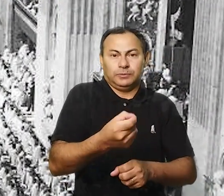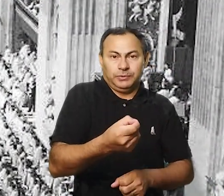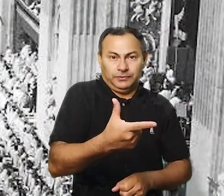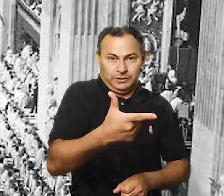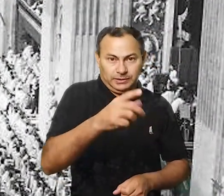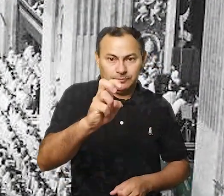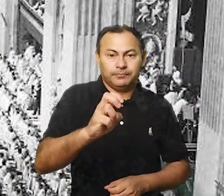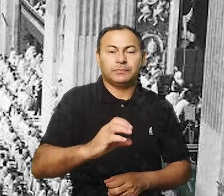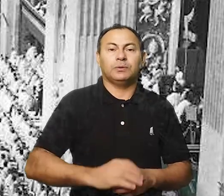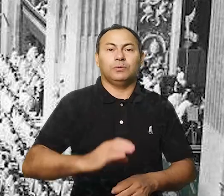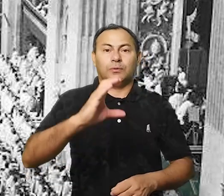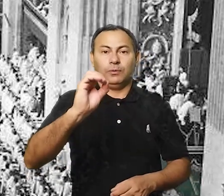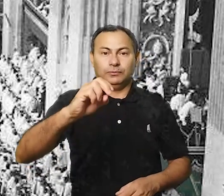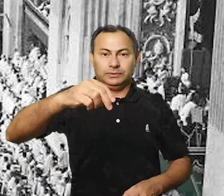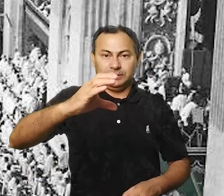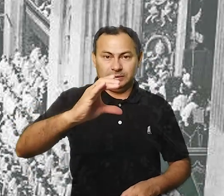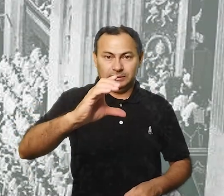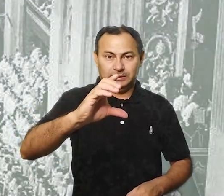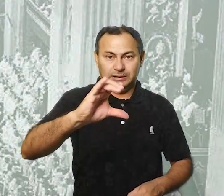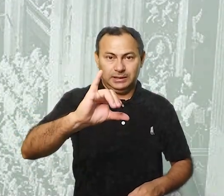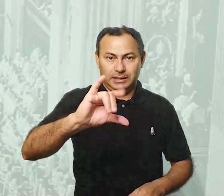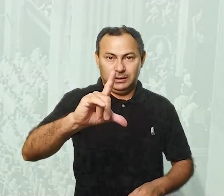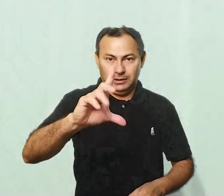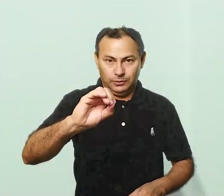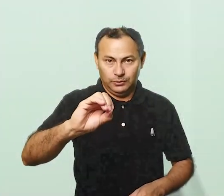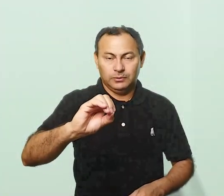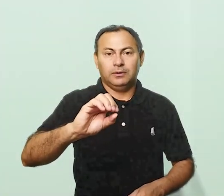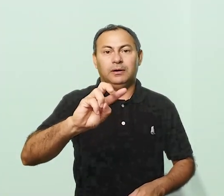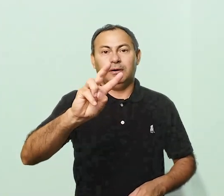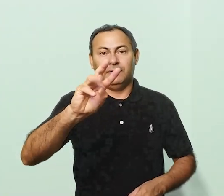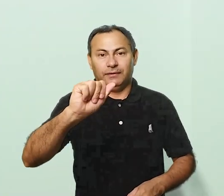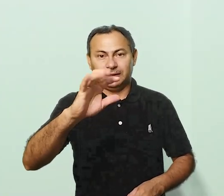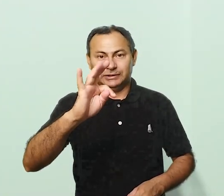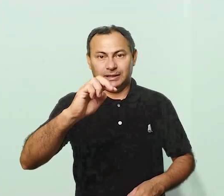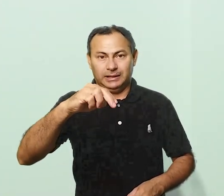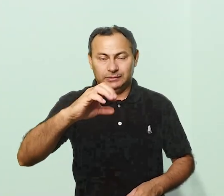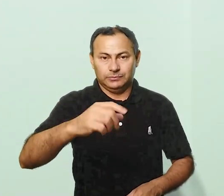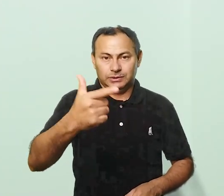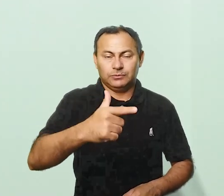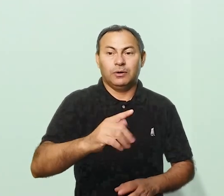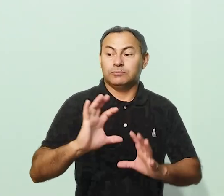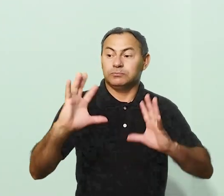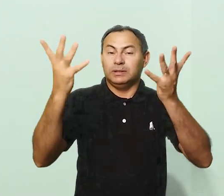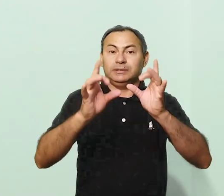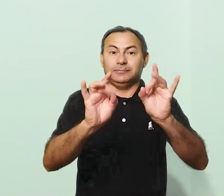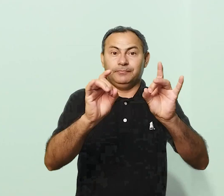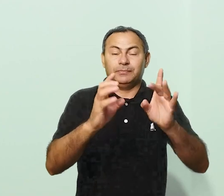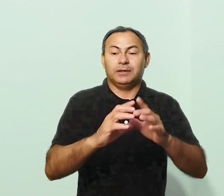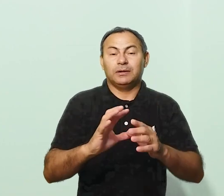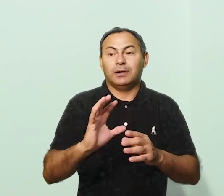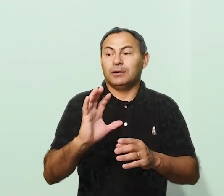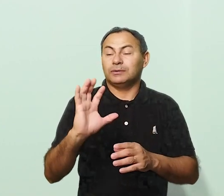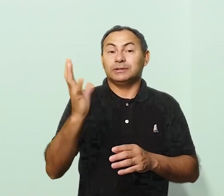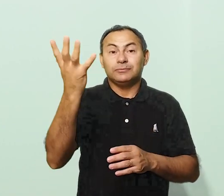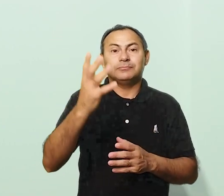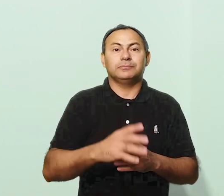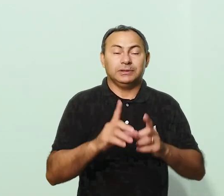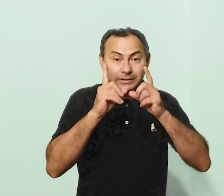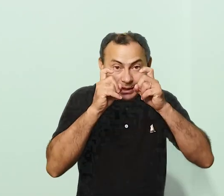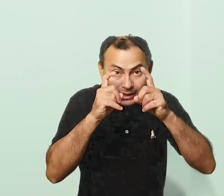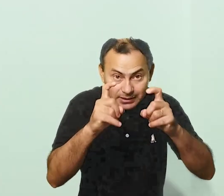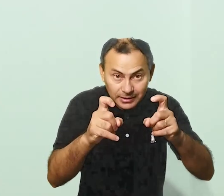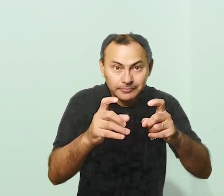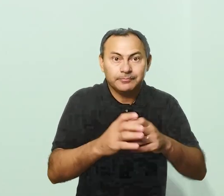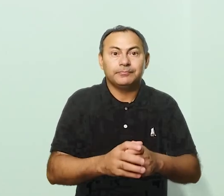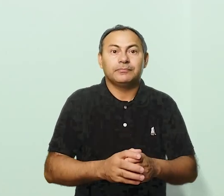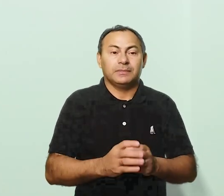O Conselho Vaticano II foi um acontecimento tão fascinante quanto imprevisto, que nos interessa